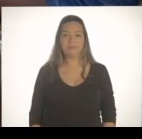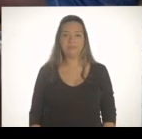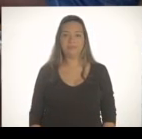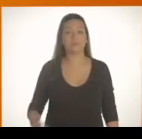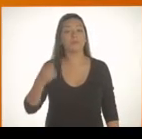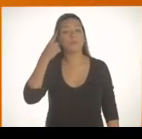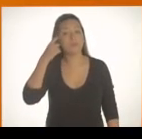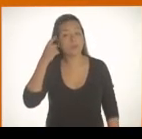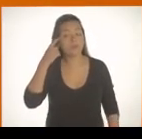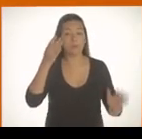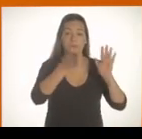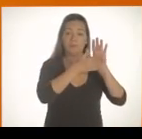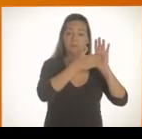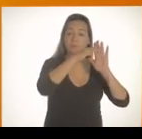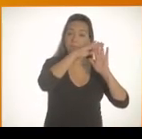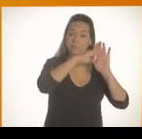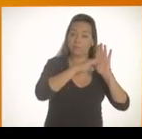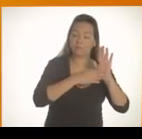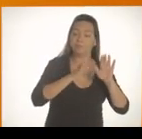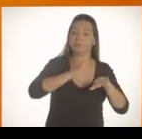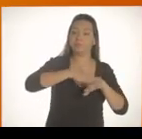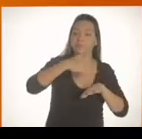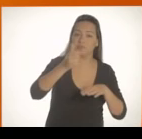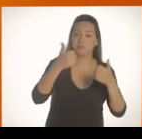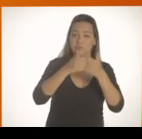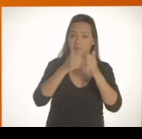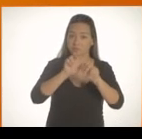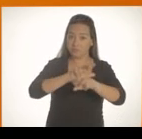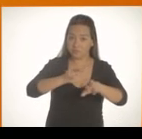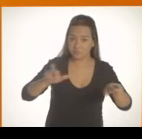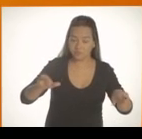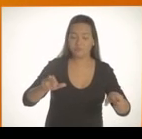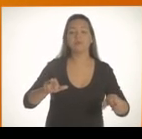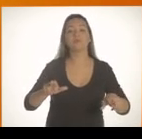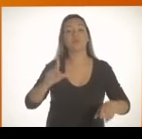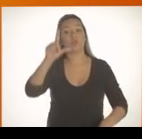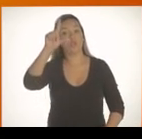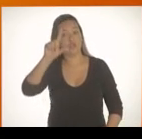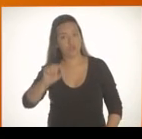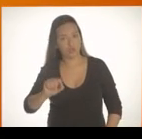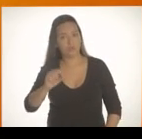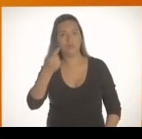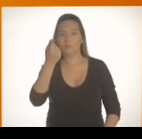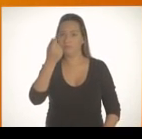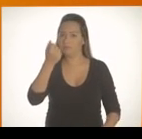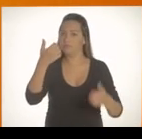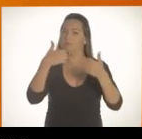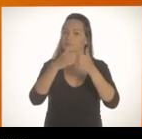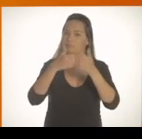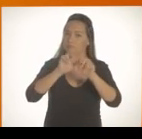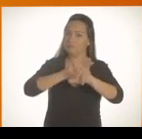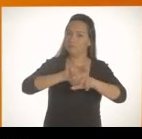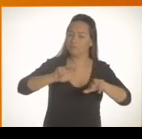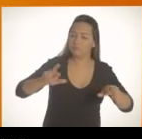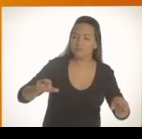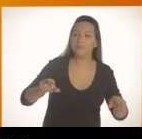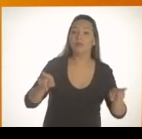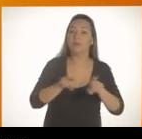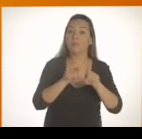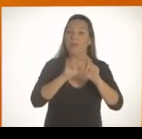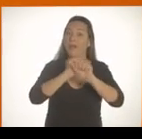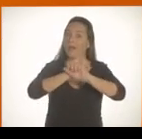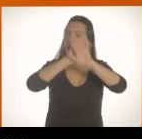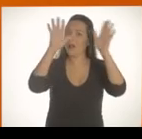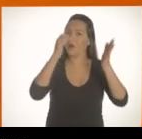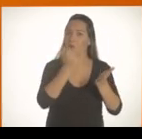horas. Freixo tem propostas possíveis para melhorar o transporte. Reduzir o preço das passagens, dar